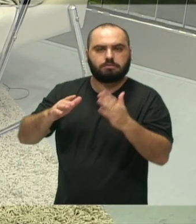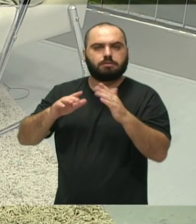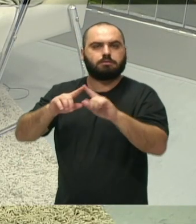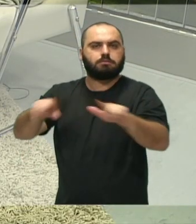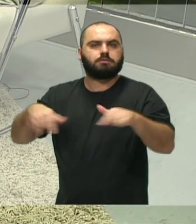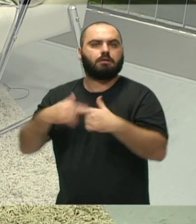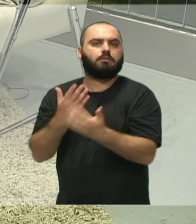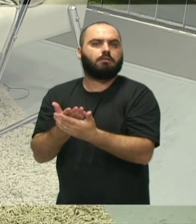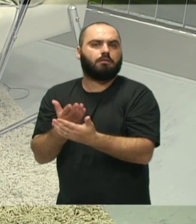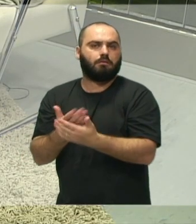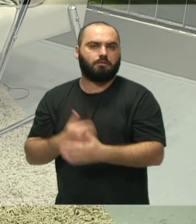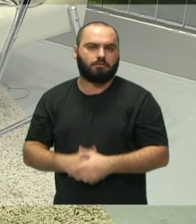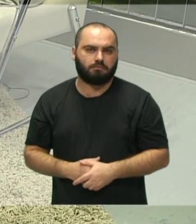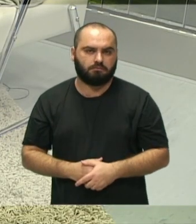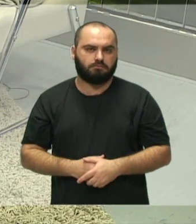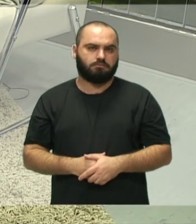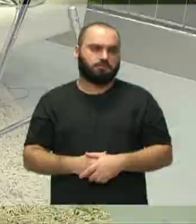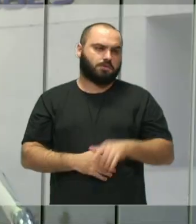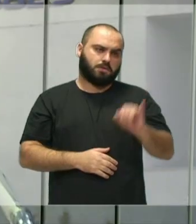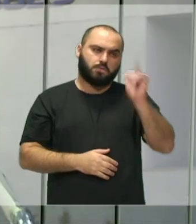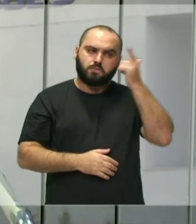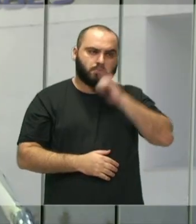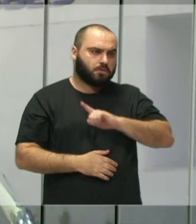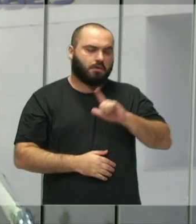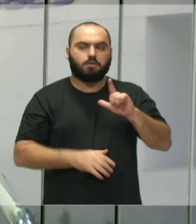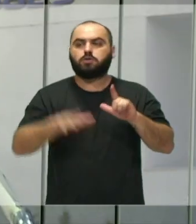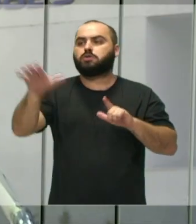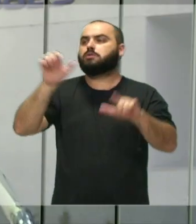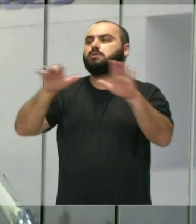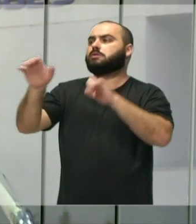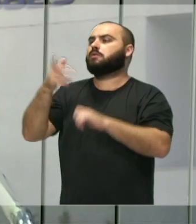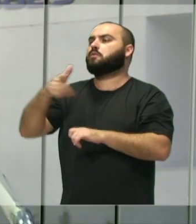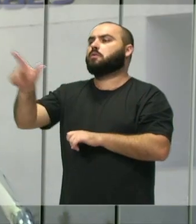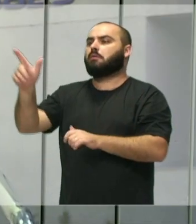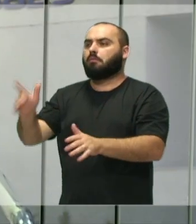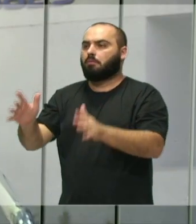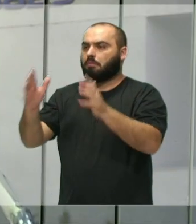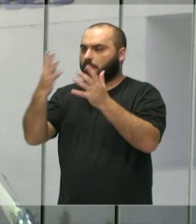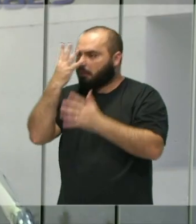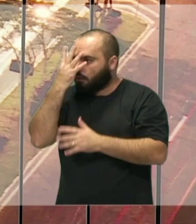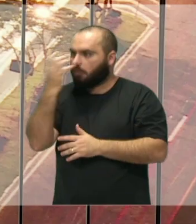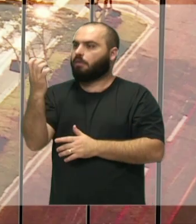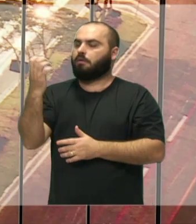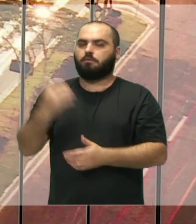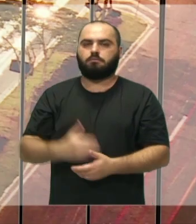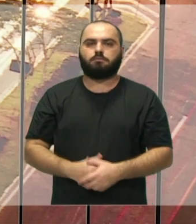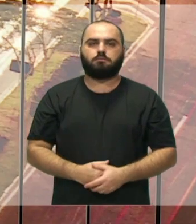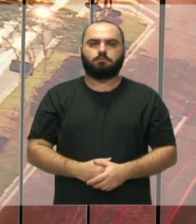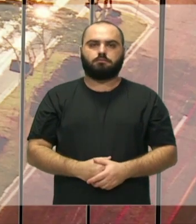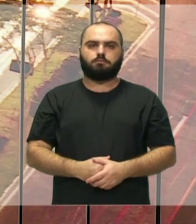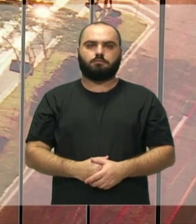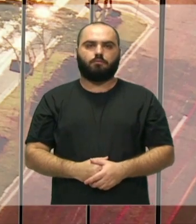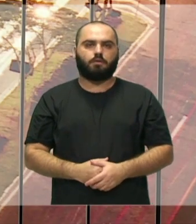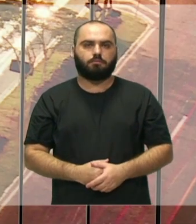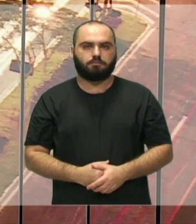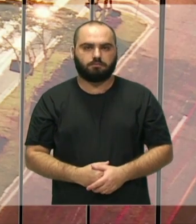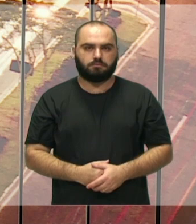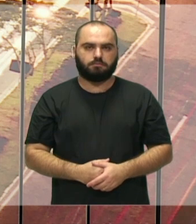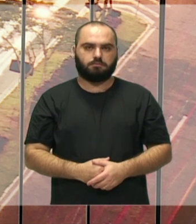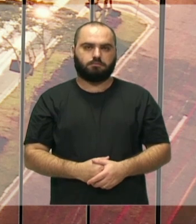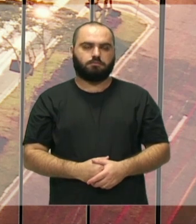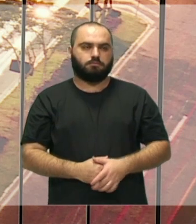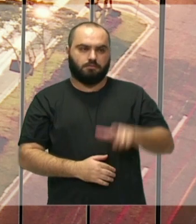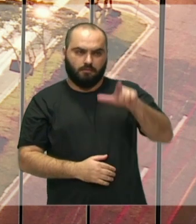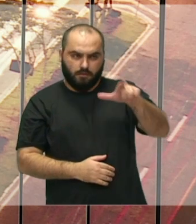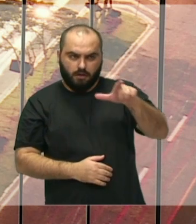ela vai fazer outra coisa para chamar atenção. Então, é muito triste ver essa situação de algumas crianças. Esses exames e serviços, eles